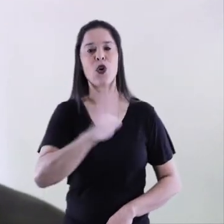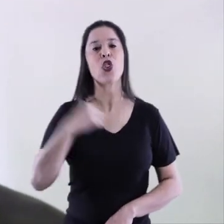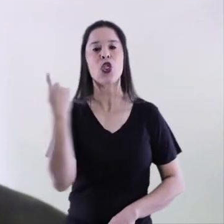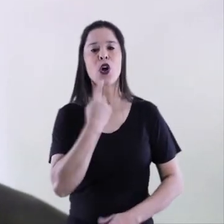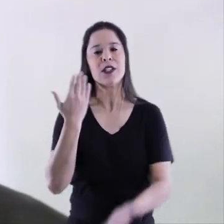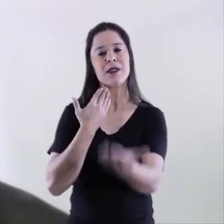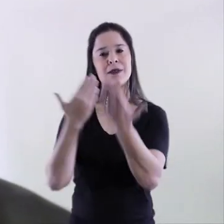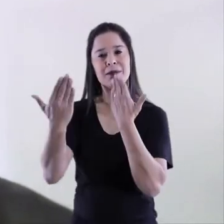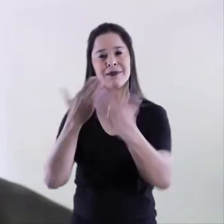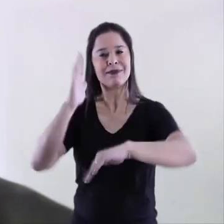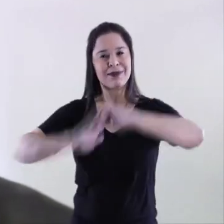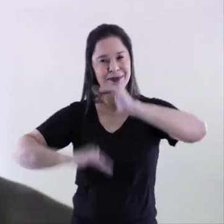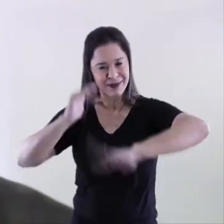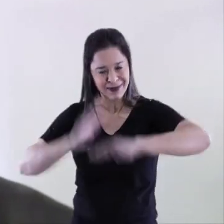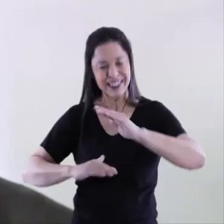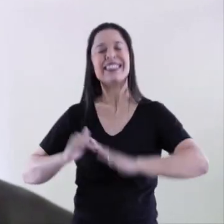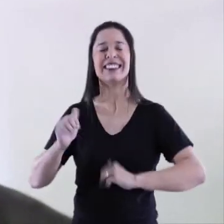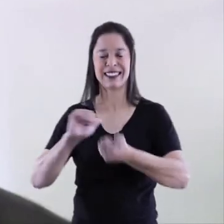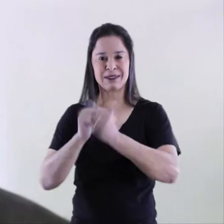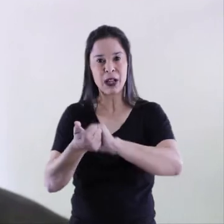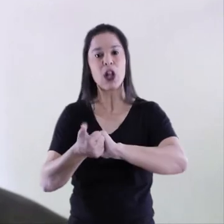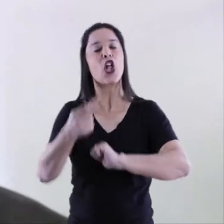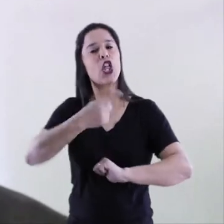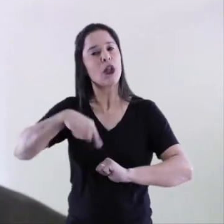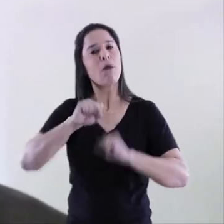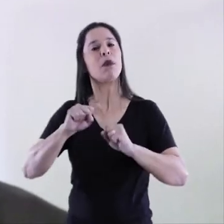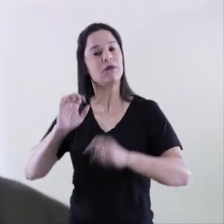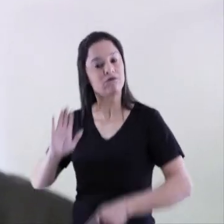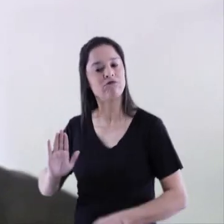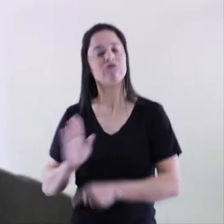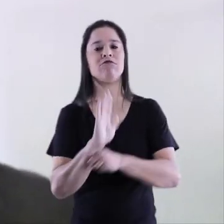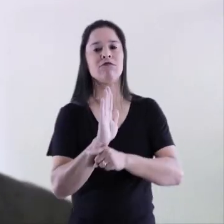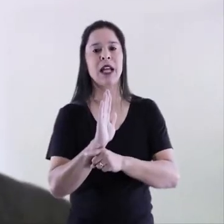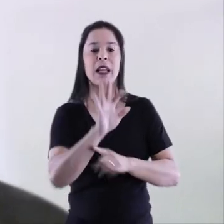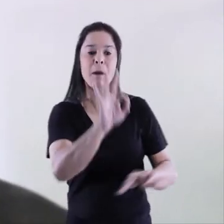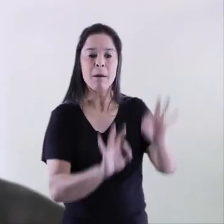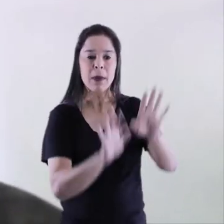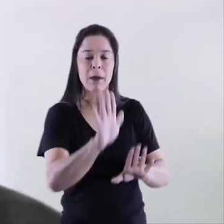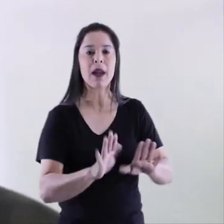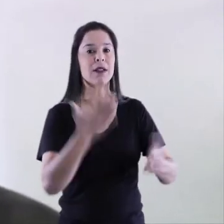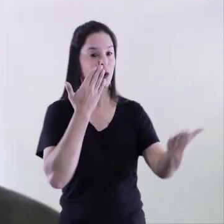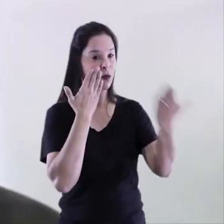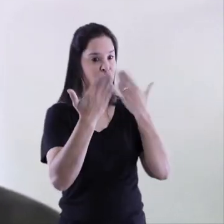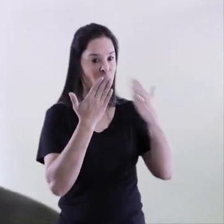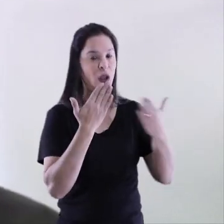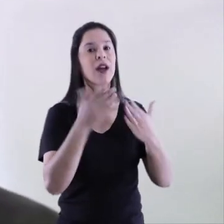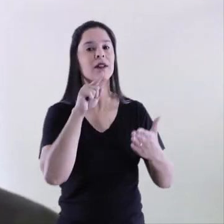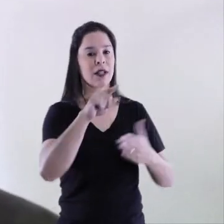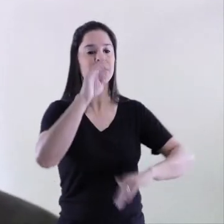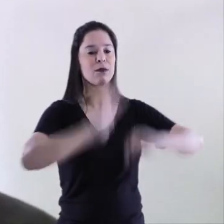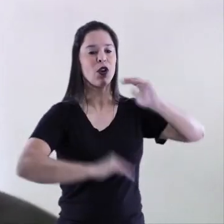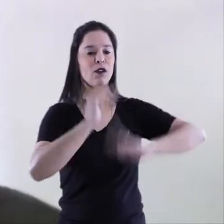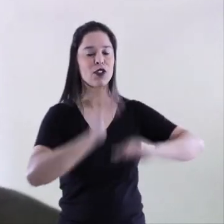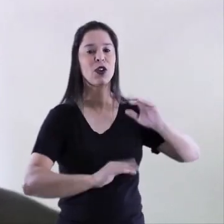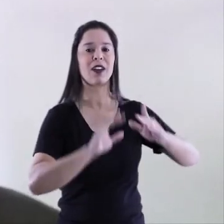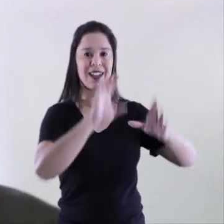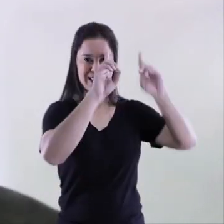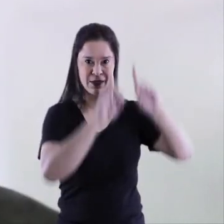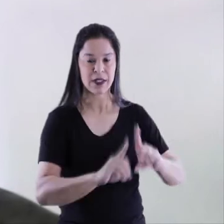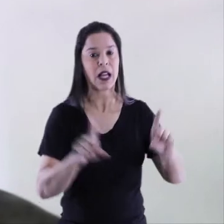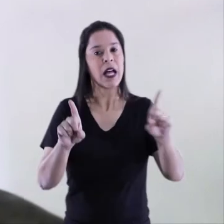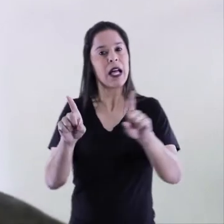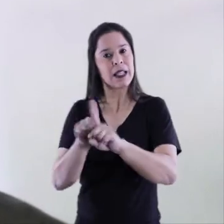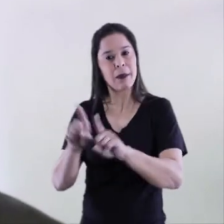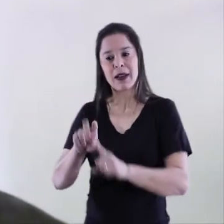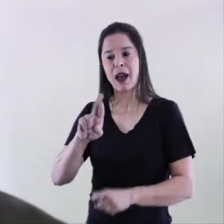nós, profissionais e especialistas de psicologia do esporte, podemos atuar tanto na preparação psicológica de atletas paralímpicos, mas também